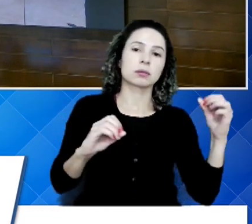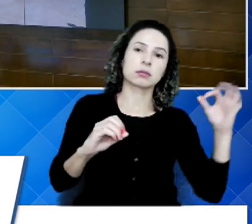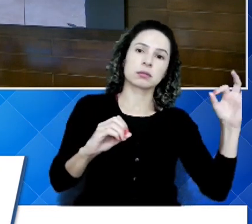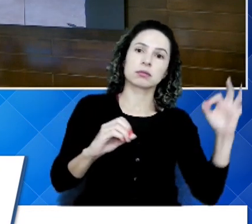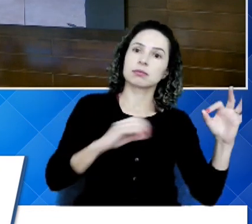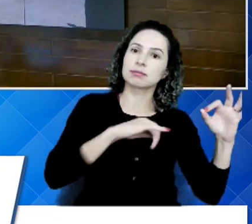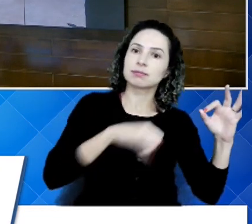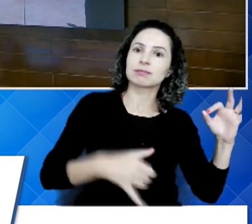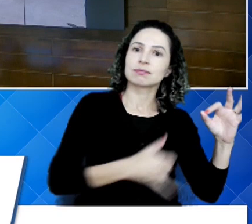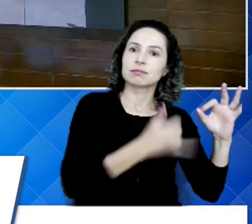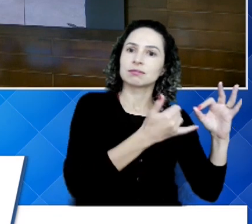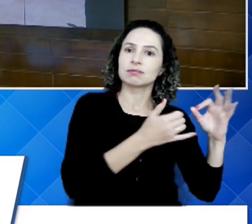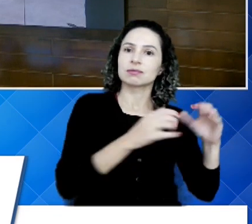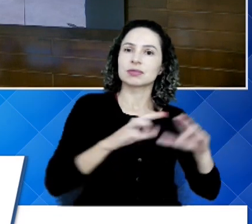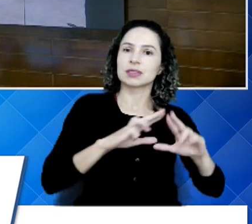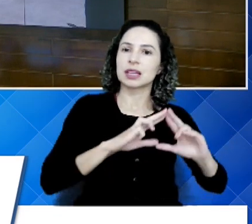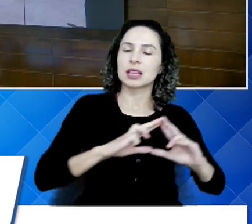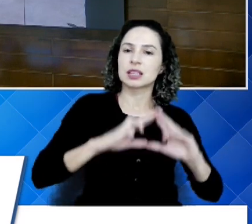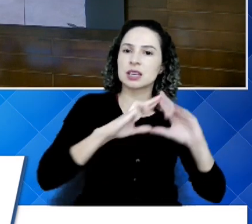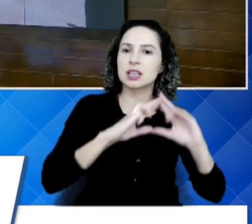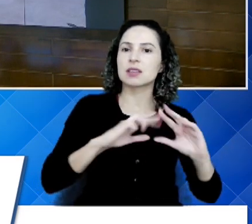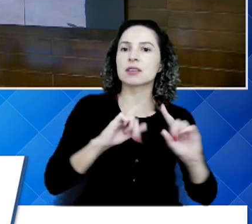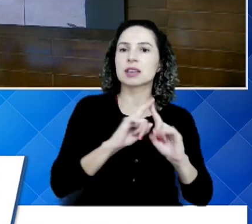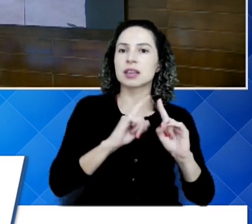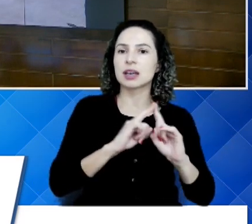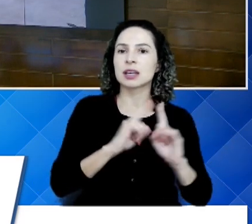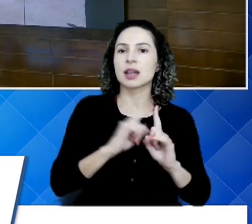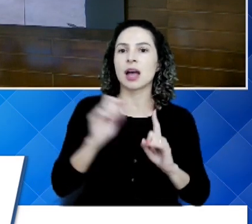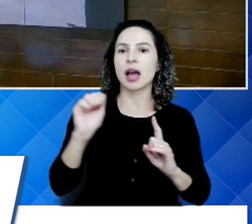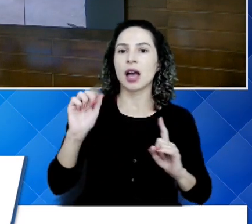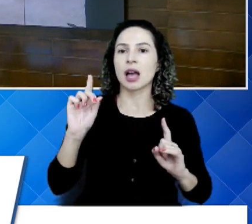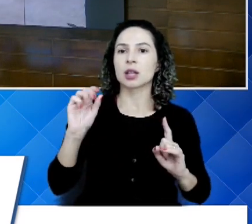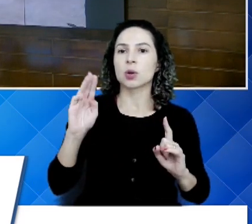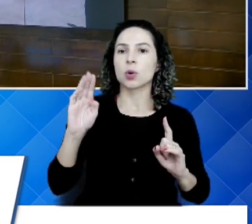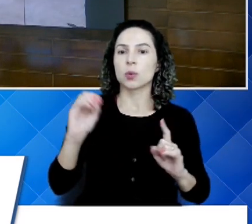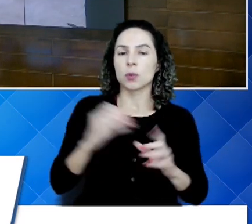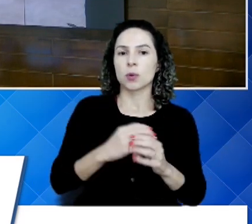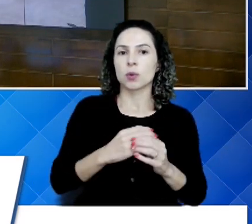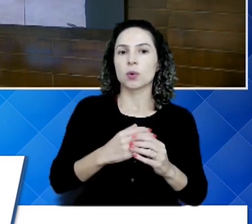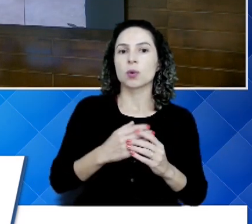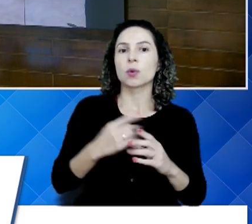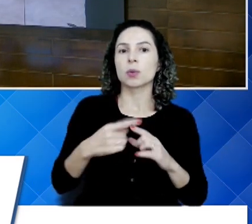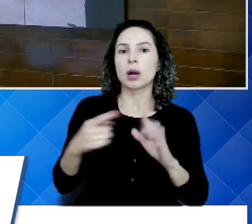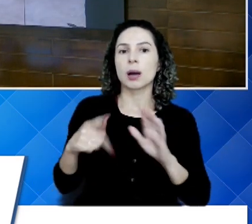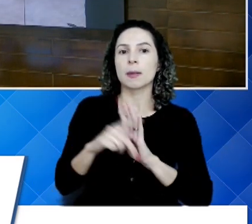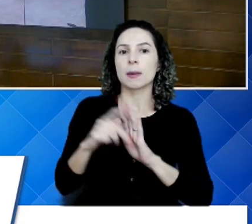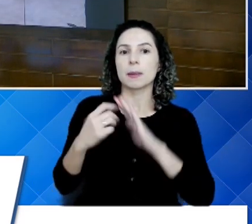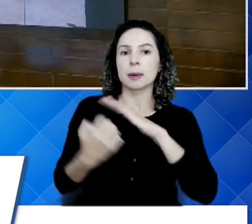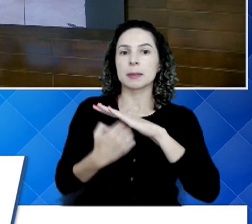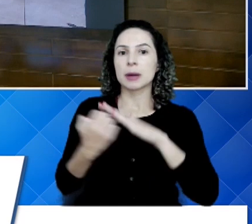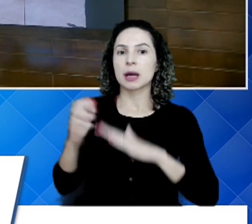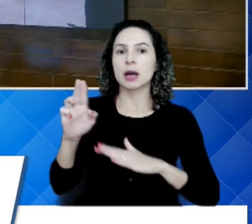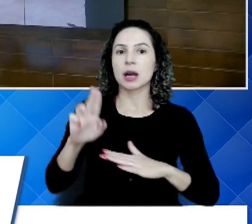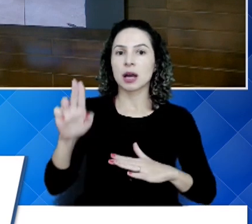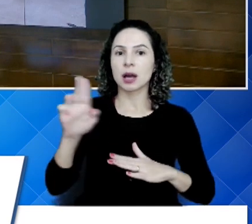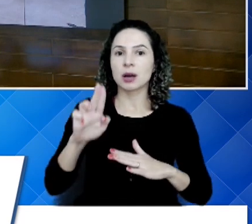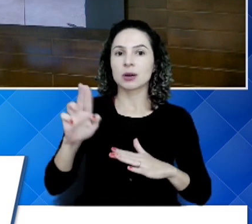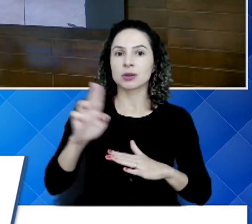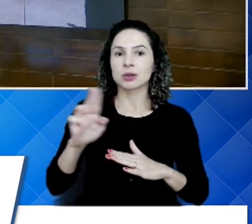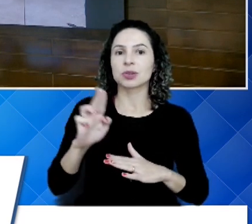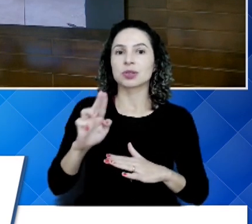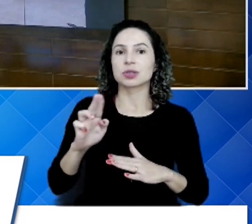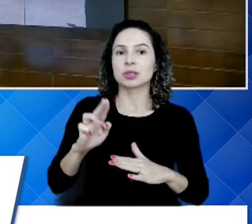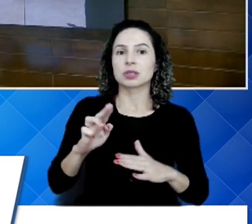da coleta seletiva e através da produção de adubo, que a própria empresa utiliza nas